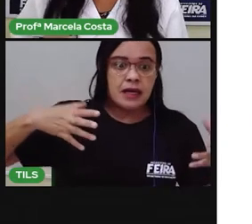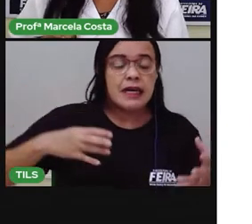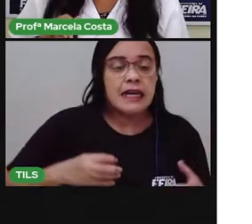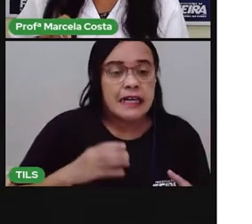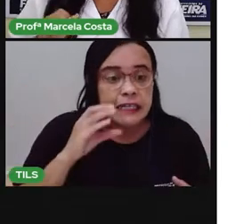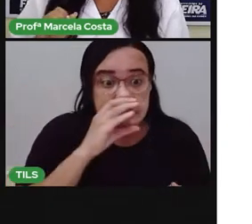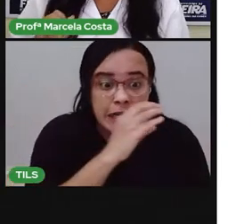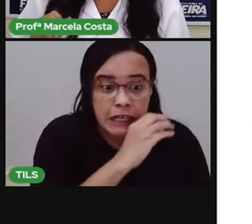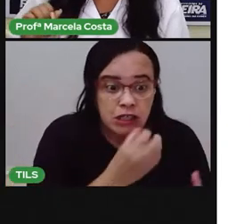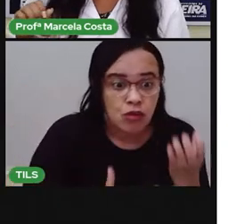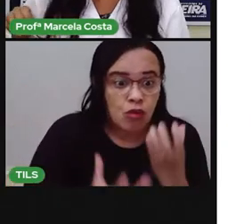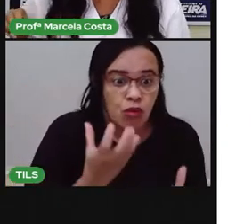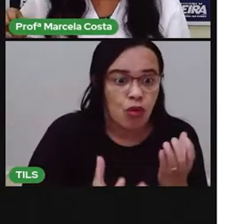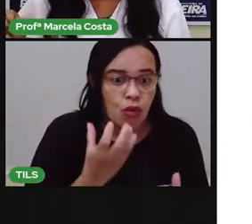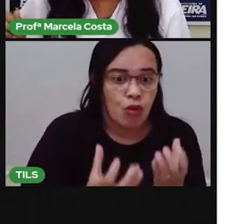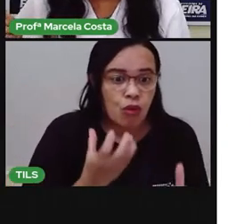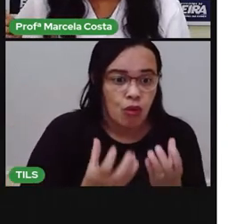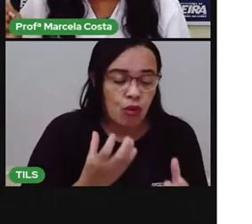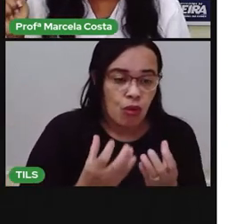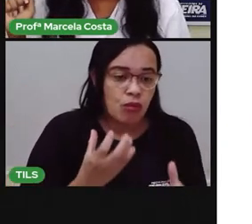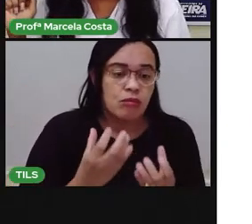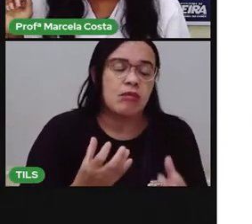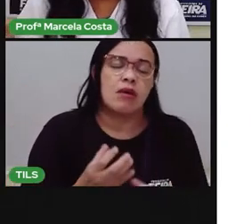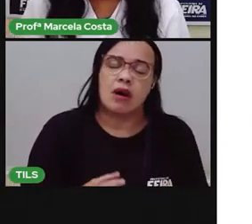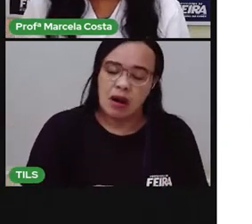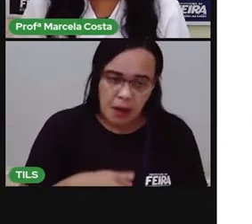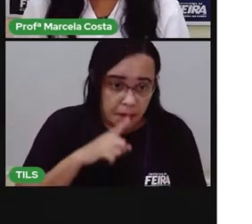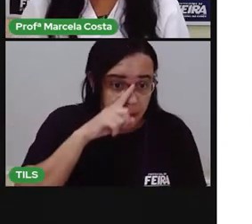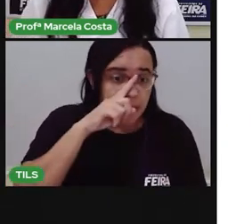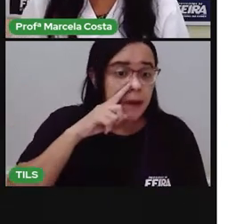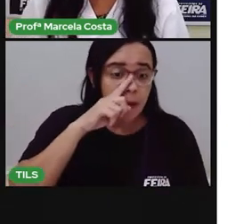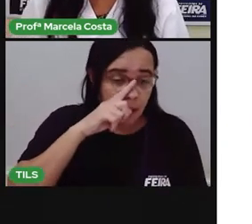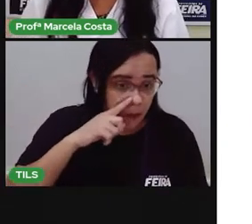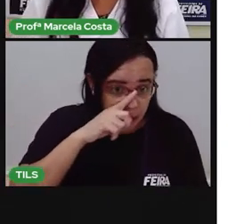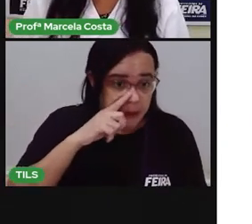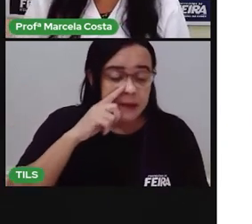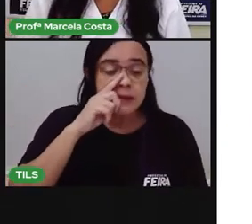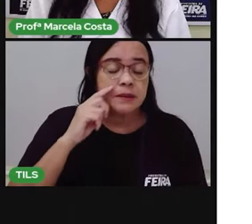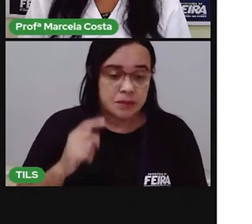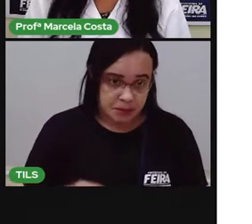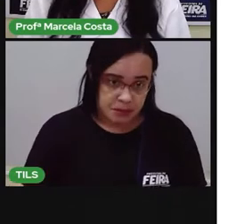Você pode ali, quando está acendendo o fogo, se queimar também.